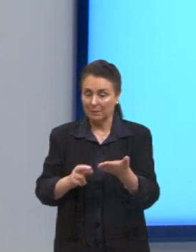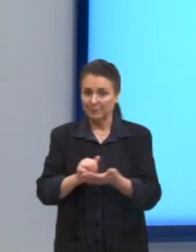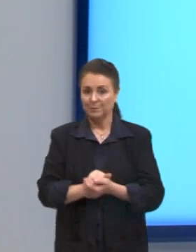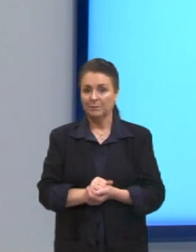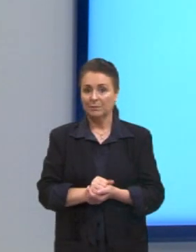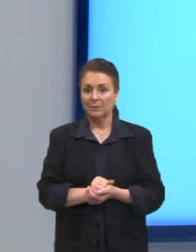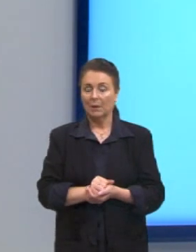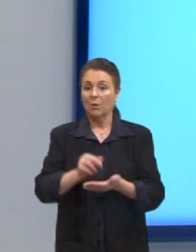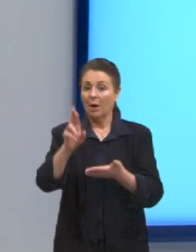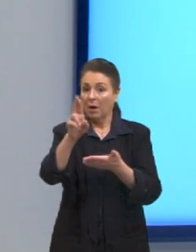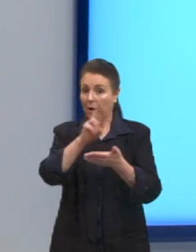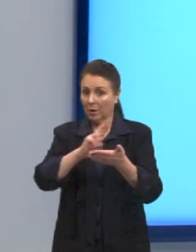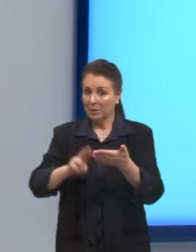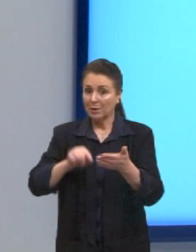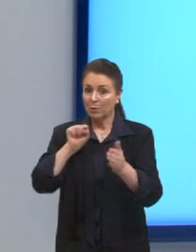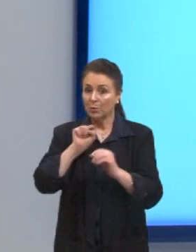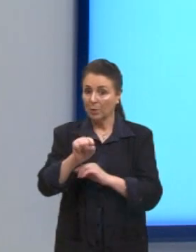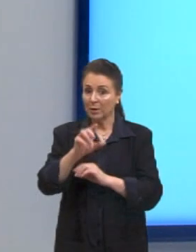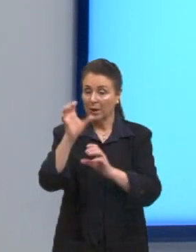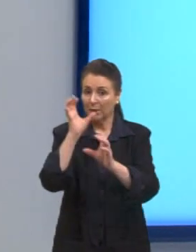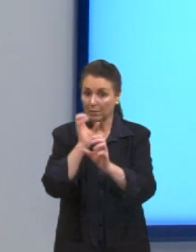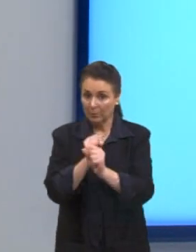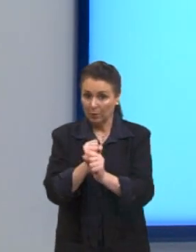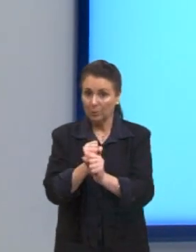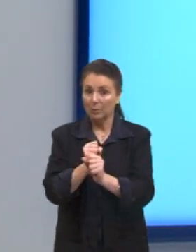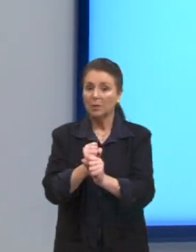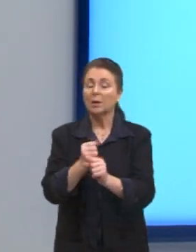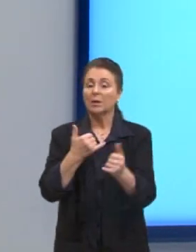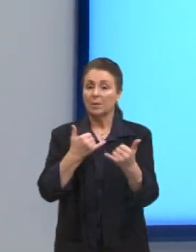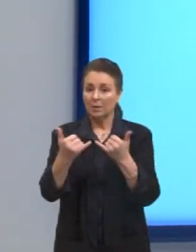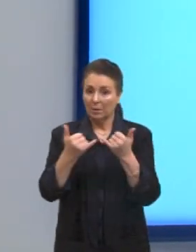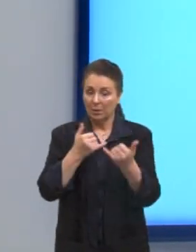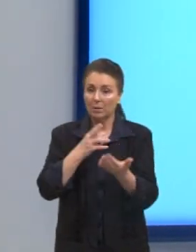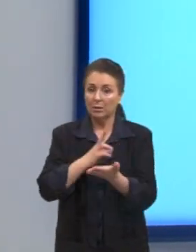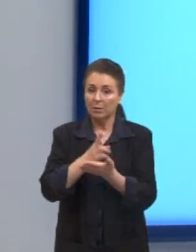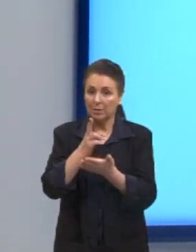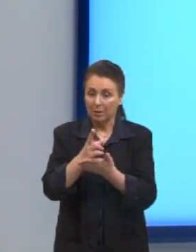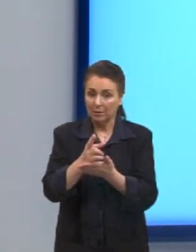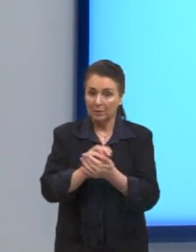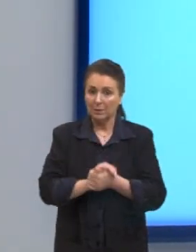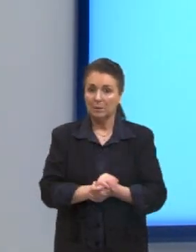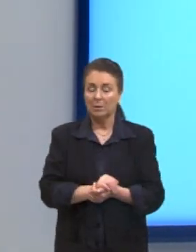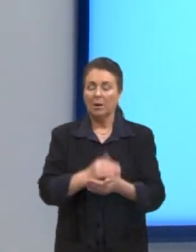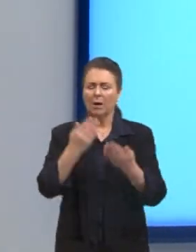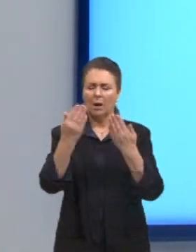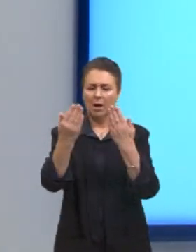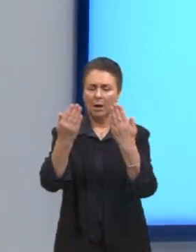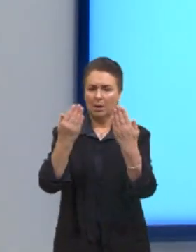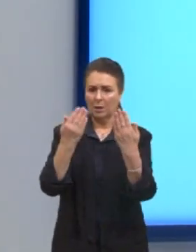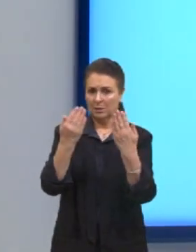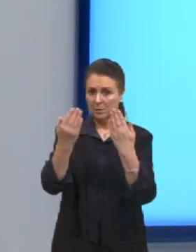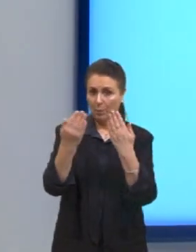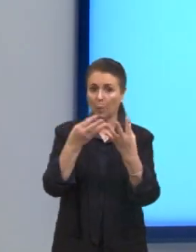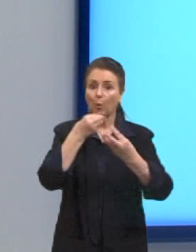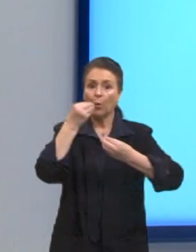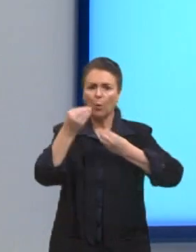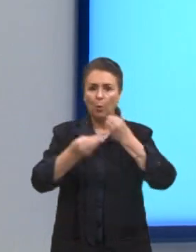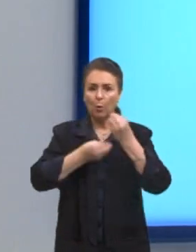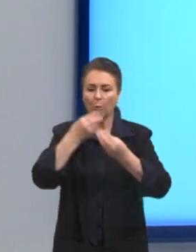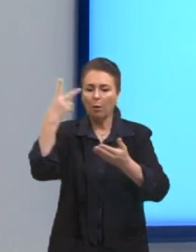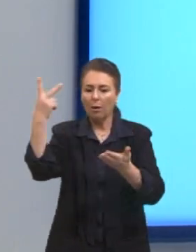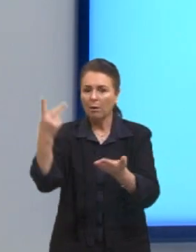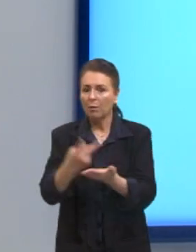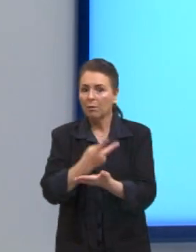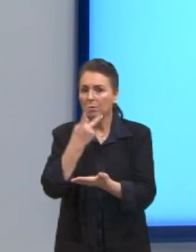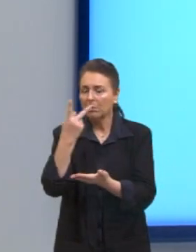A nossa redação nota mil, que a gente sempre toma como exemplo, nós pegamos e analisamos como